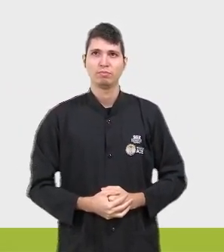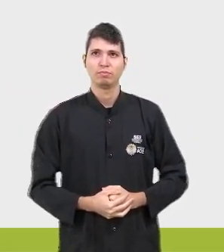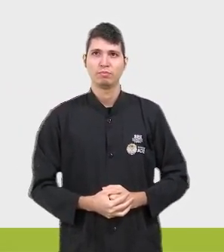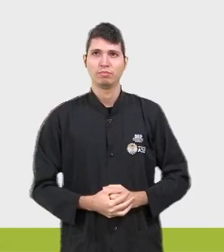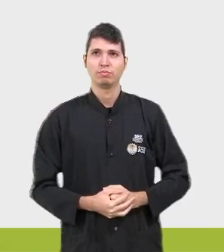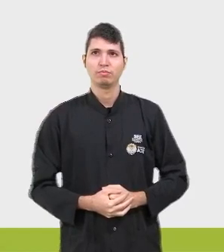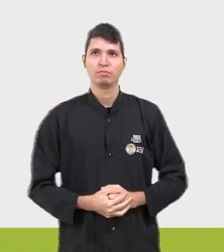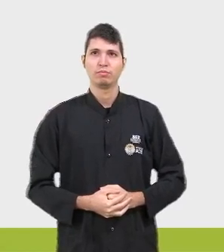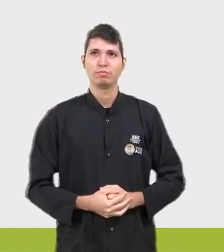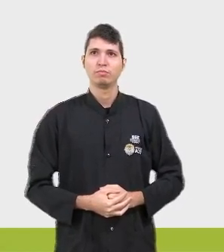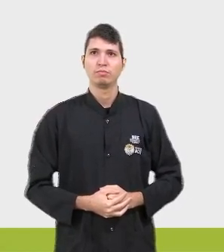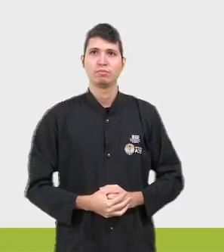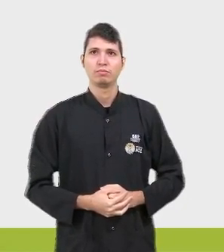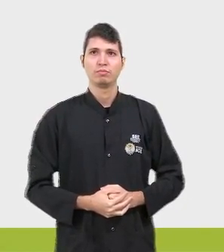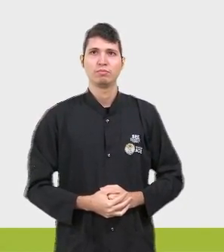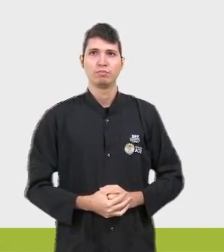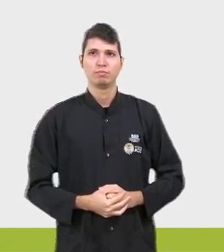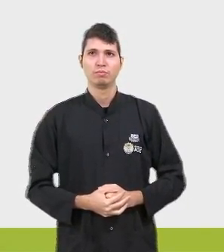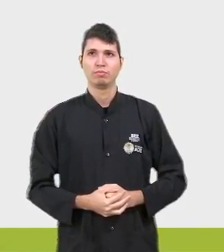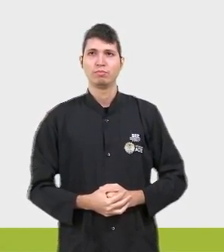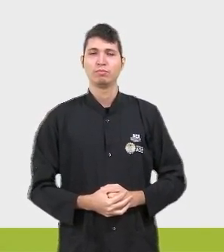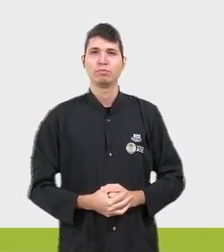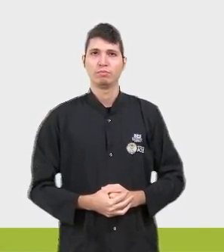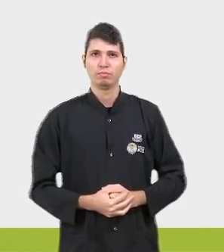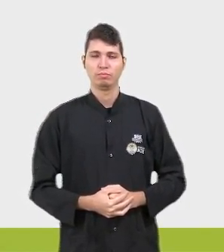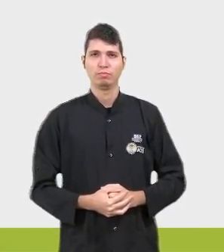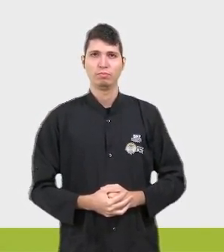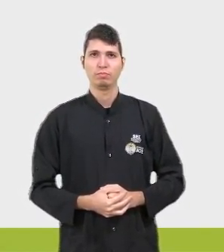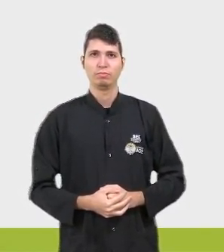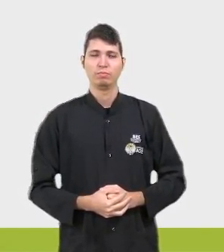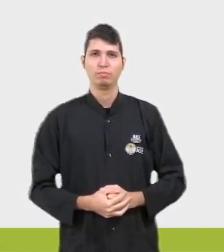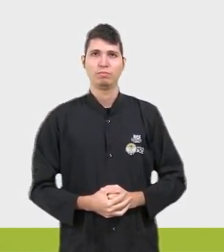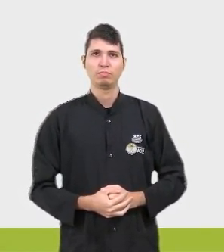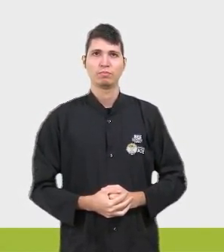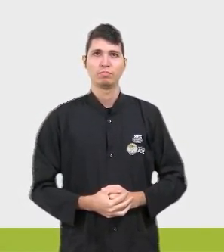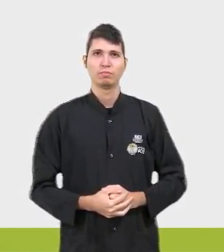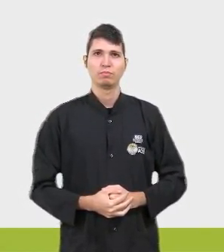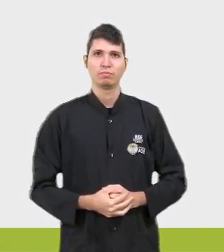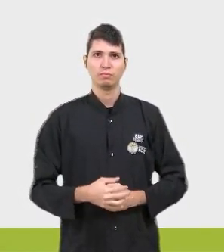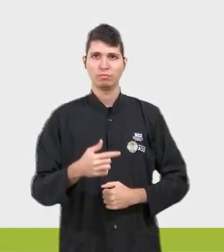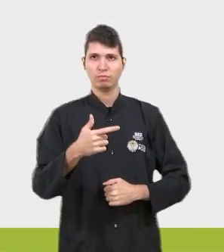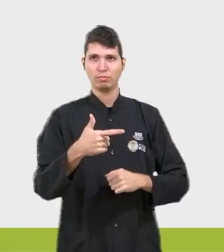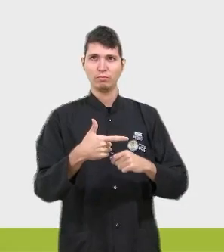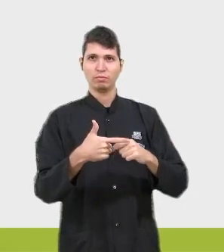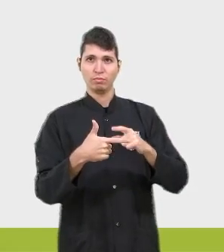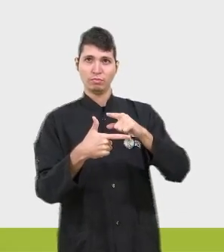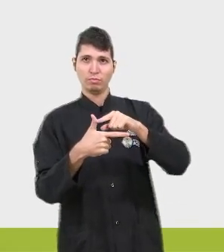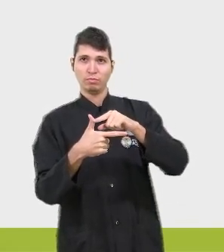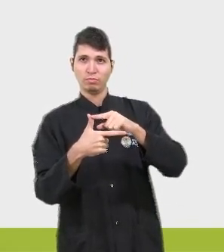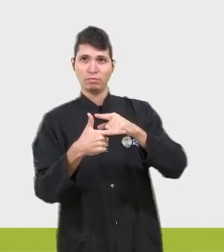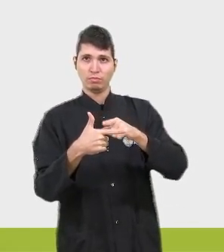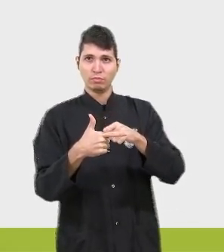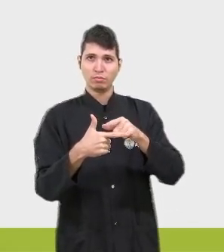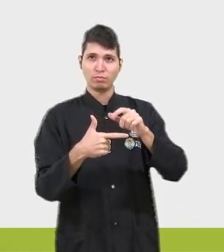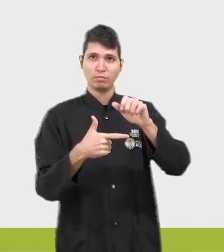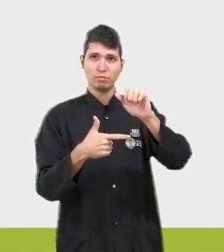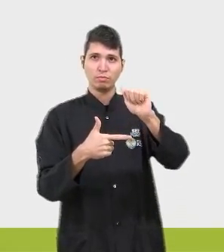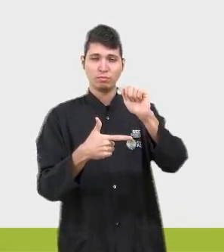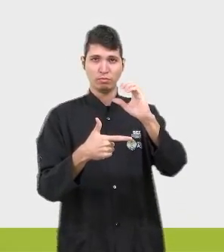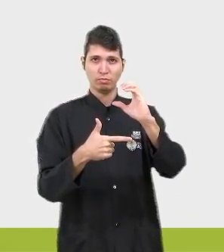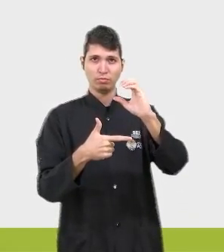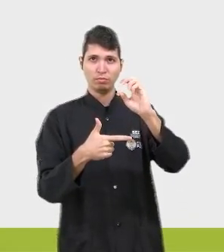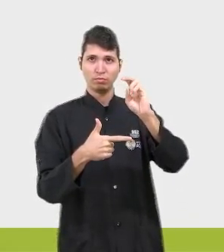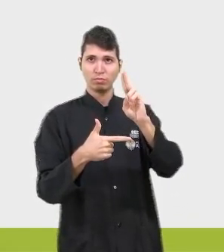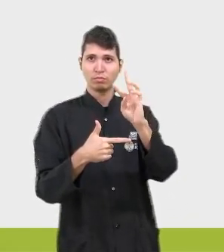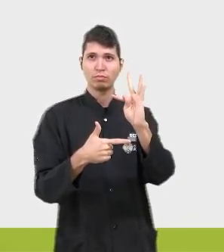ângulos obtusos, né? O triângulo acutângulo possui três ângulos internos menores que